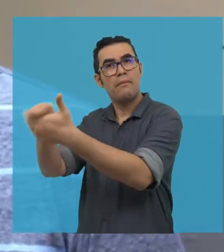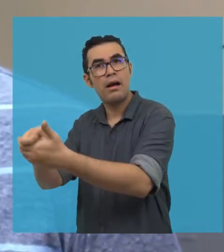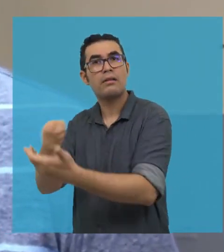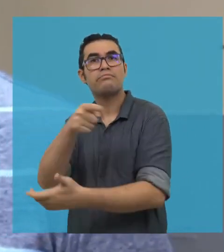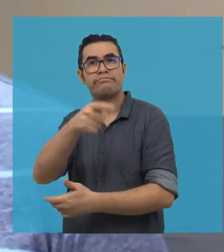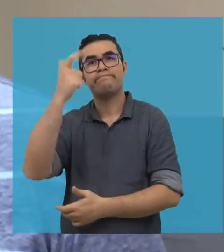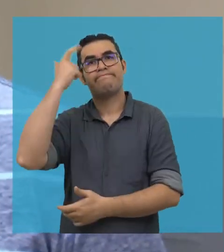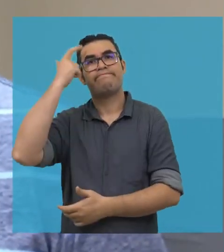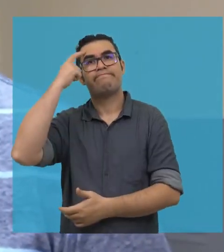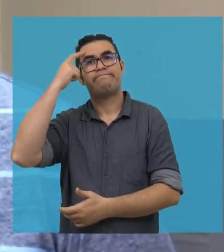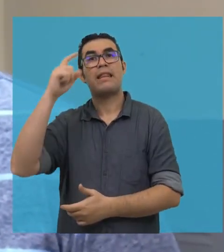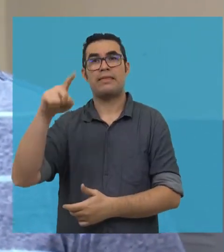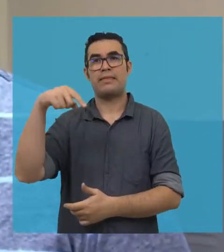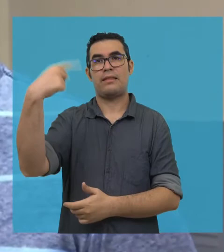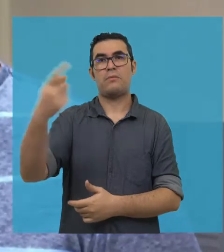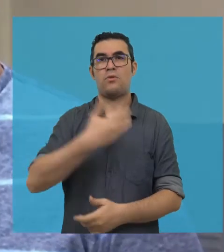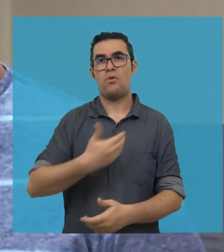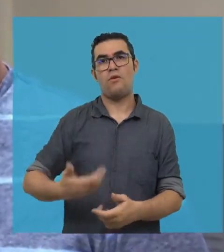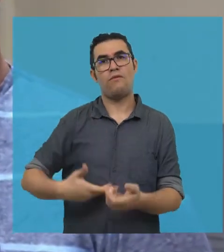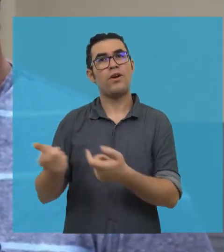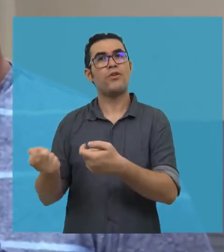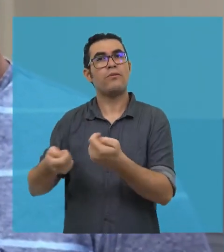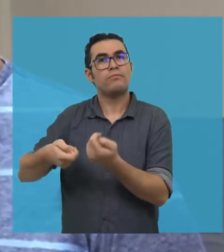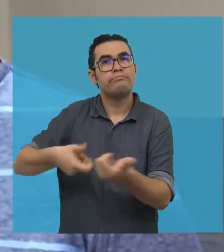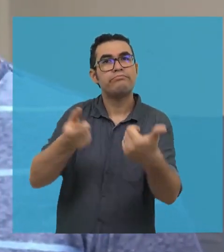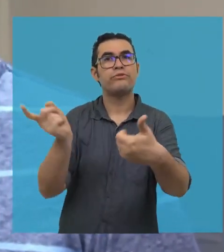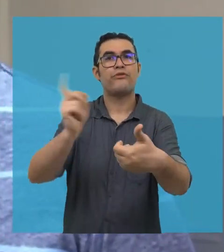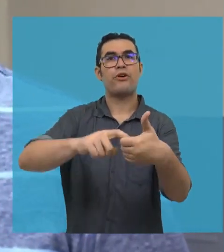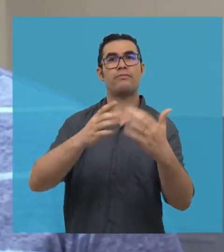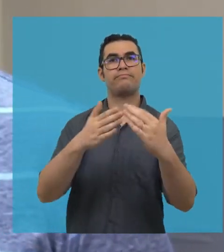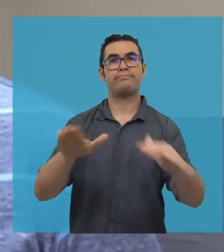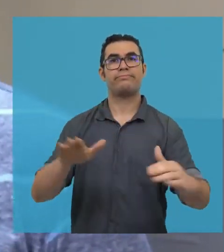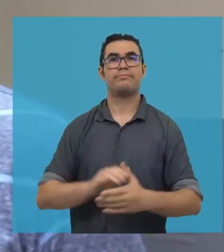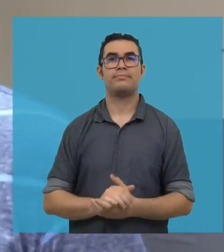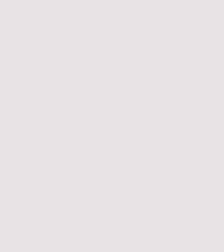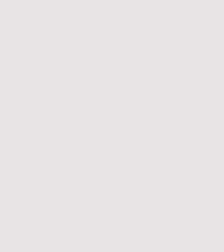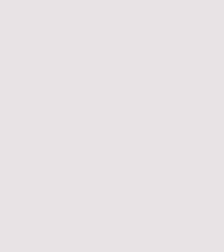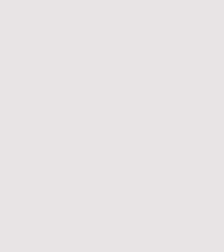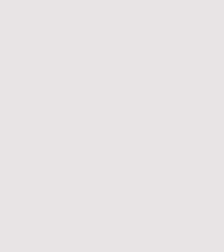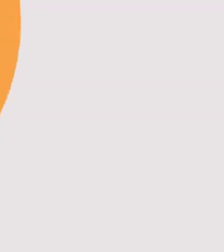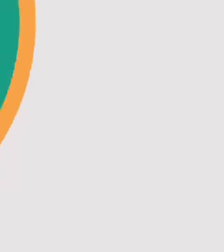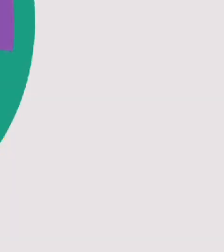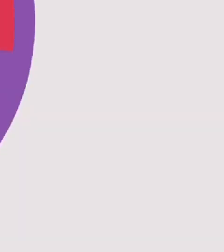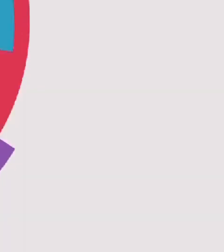contribuindo, que ele está pagando e que isso vai retornar em forma de uma prestação de serviço.